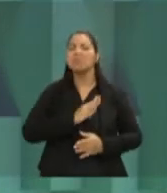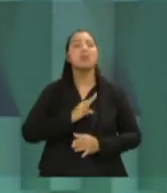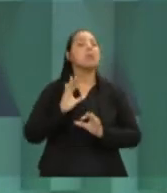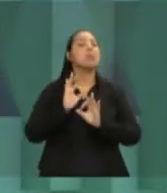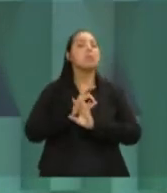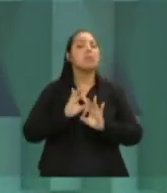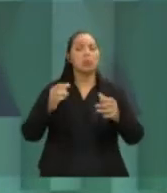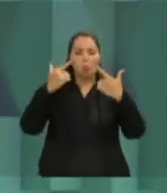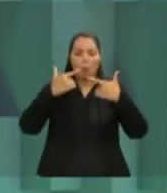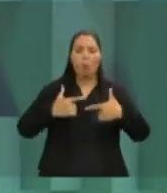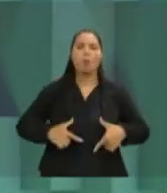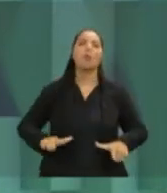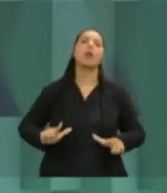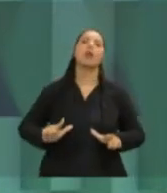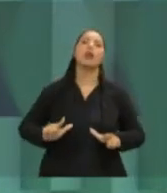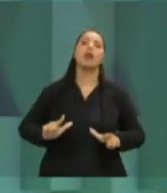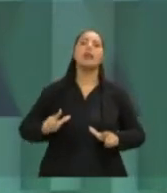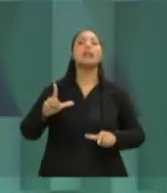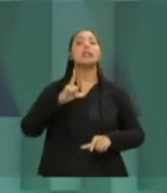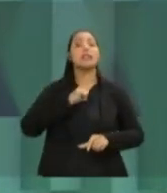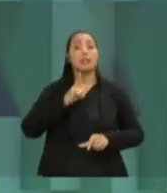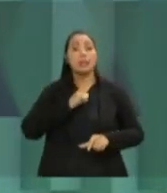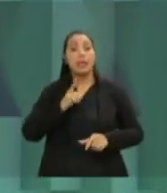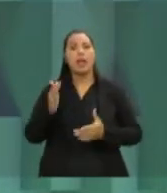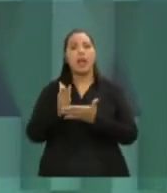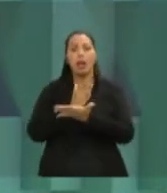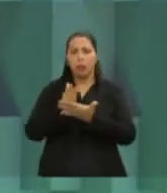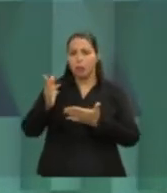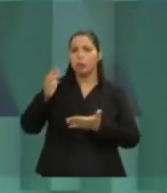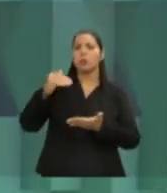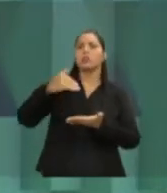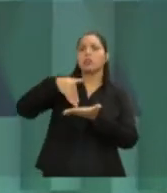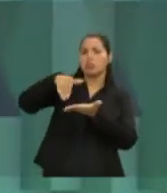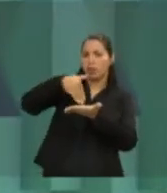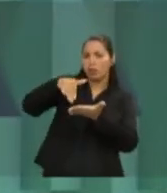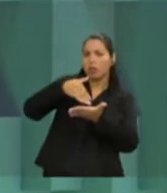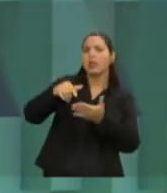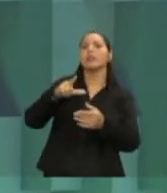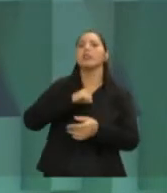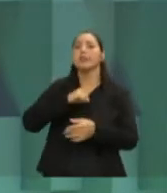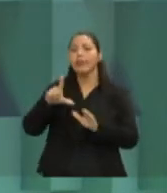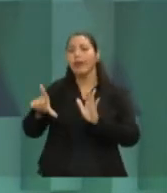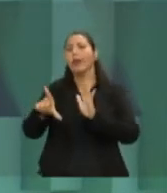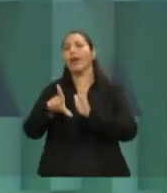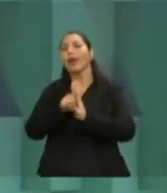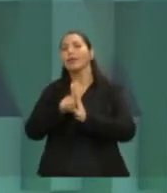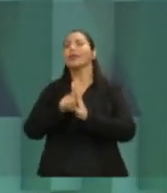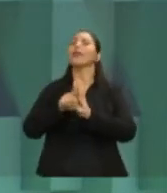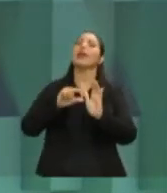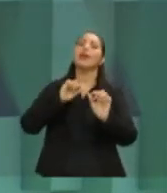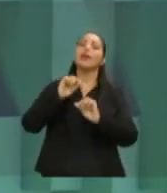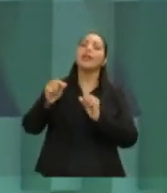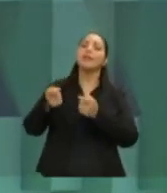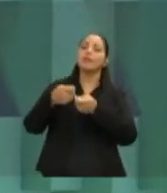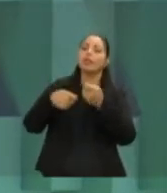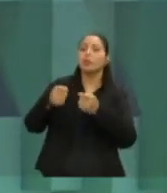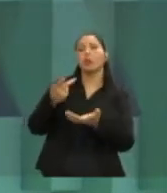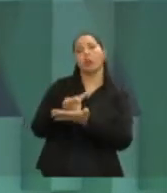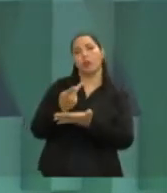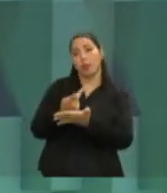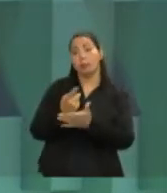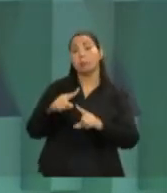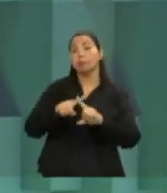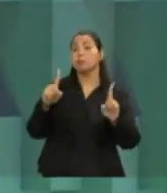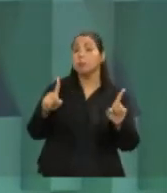alguns parlamentares na improbidade administrativa que tem uma lei de desconcentração de poder. Mas nós temos segurança para falar o seguinte,